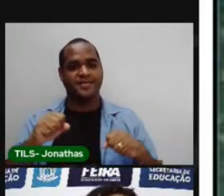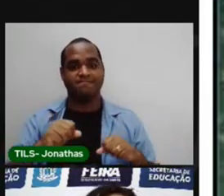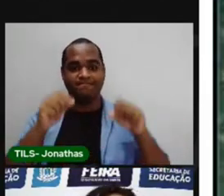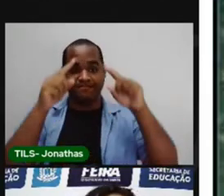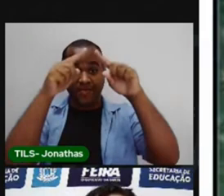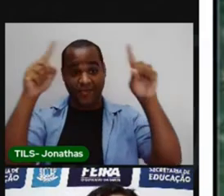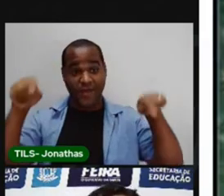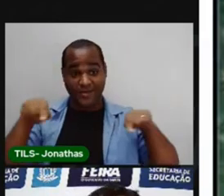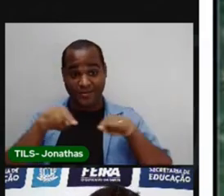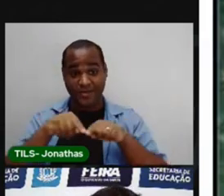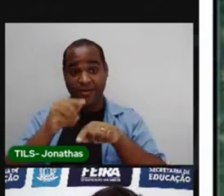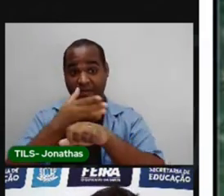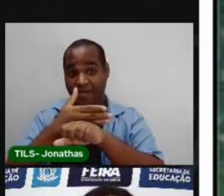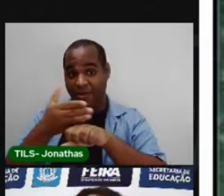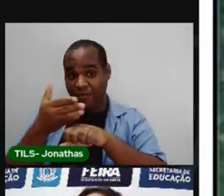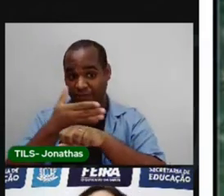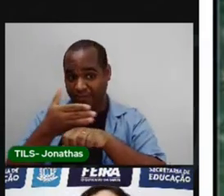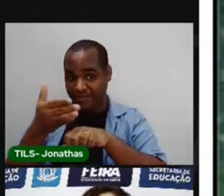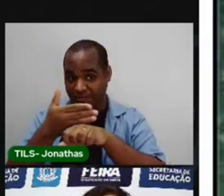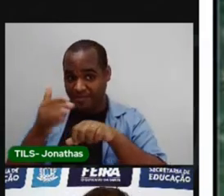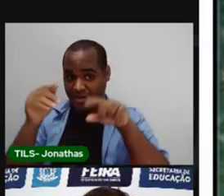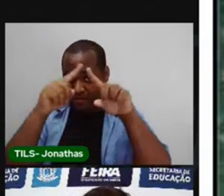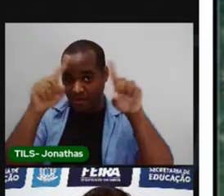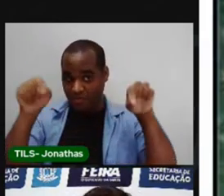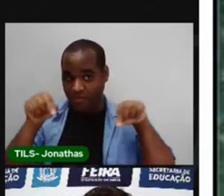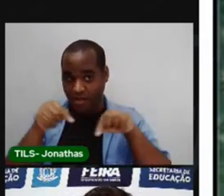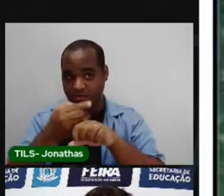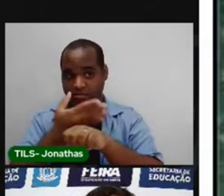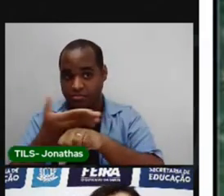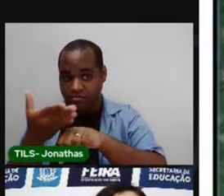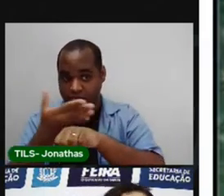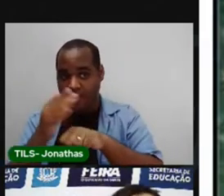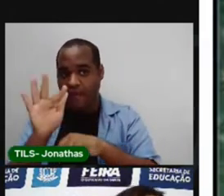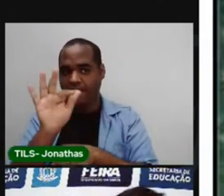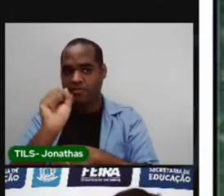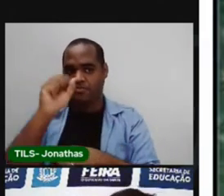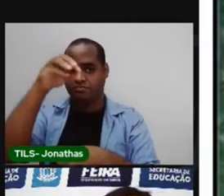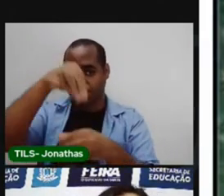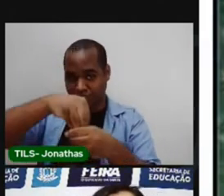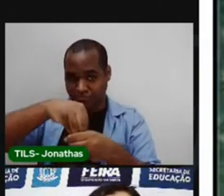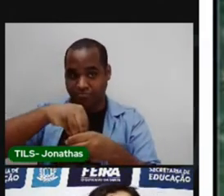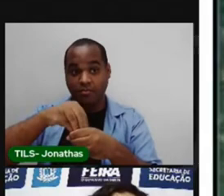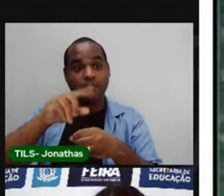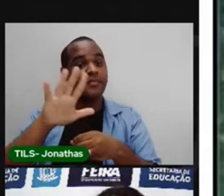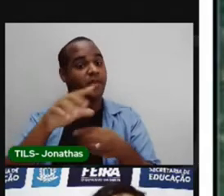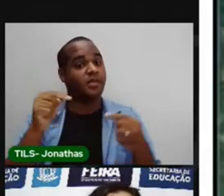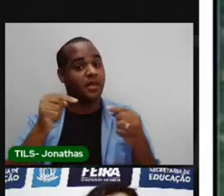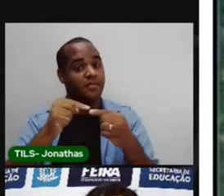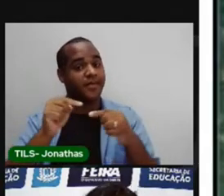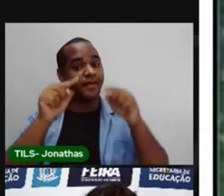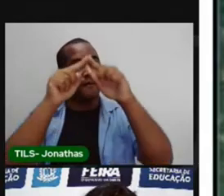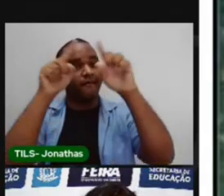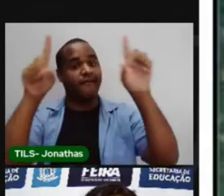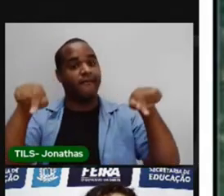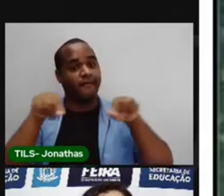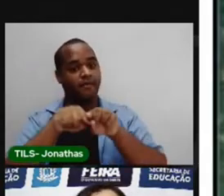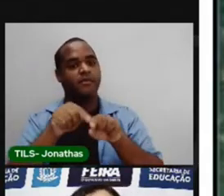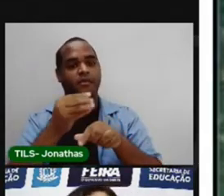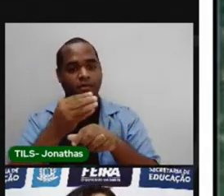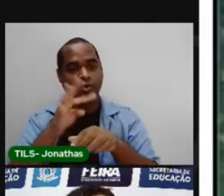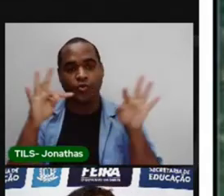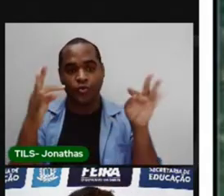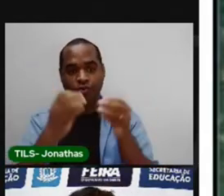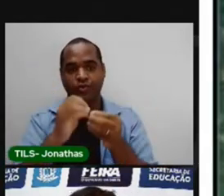Feira de Santana tá dentro desse retorno do lugar. Tudo isso aí são os bairros de feira.